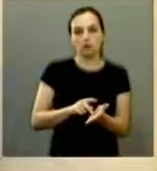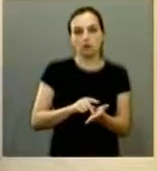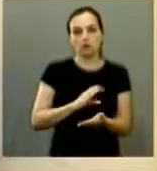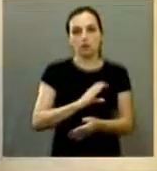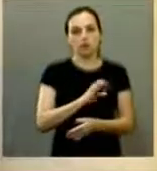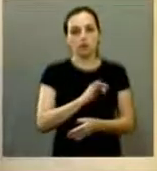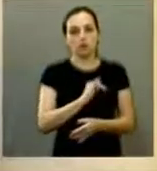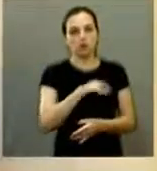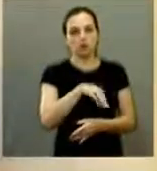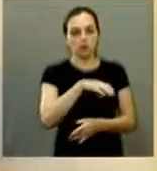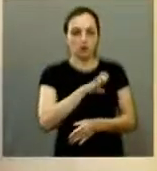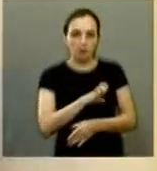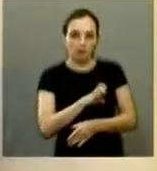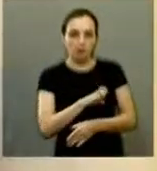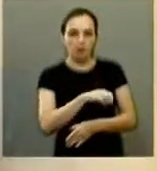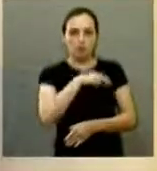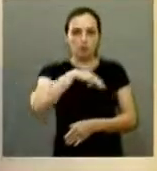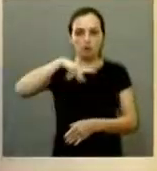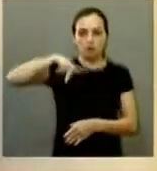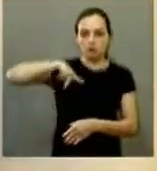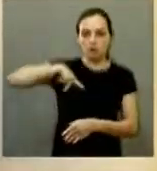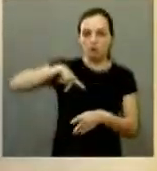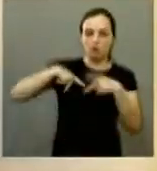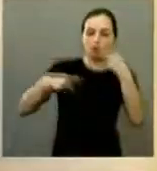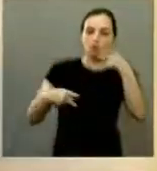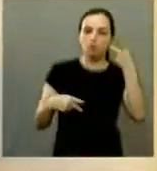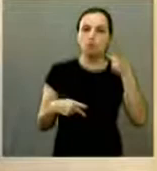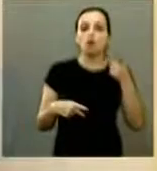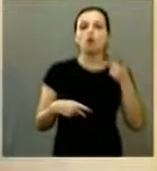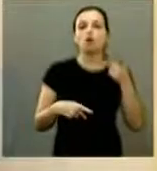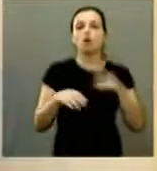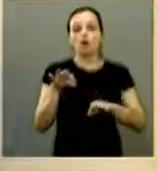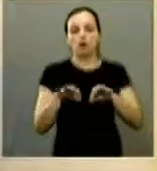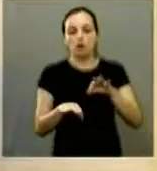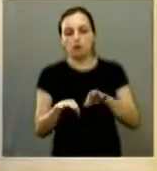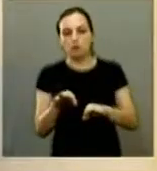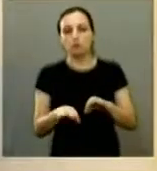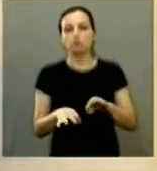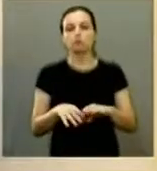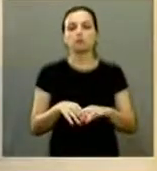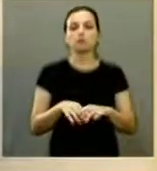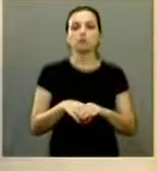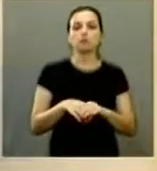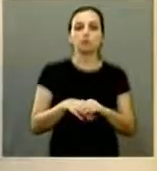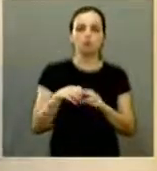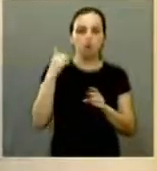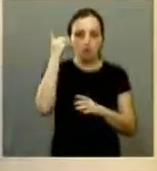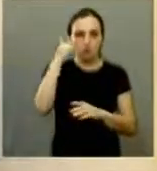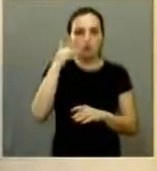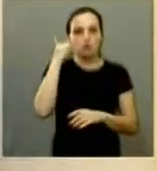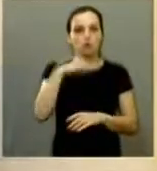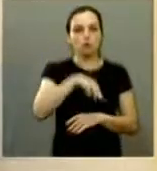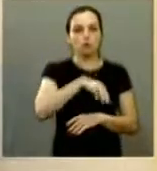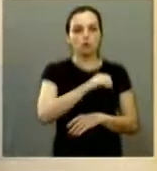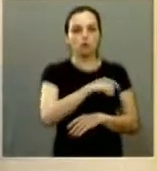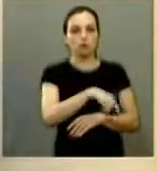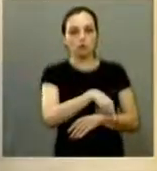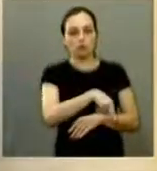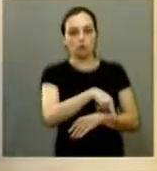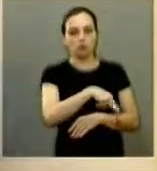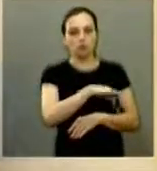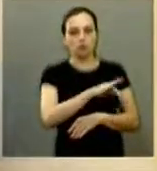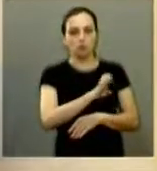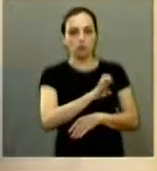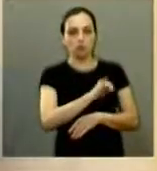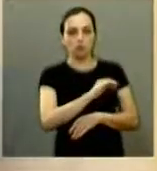porque eu tive no ministério público para falar com o promotor doutor Monteiro promotor do meio ambiente nós vamos fazer